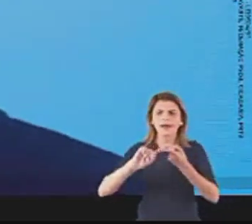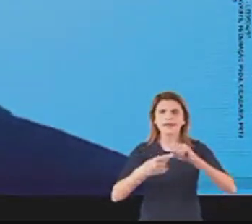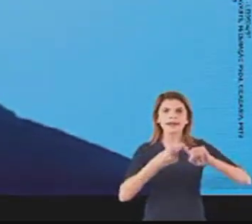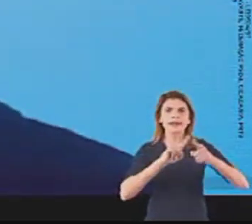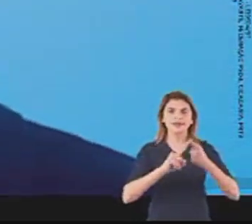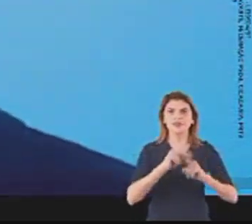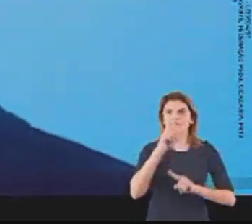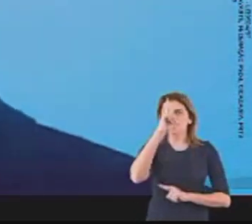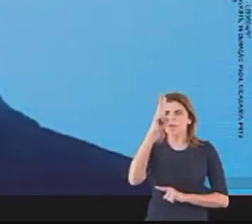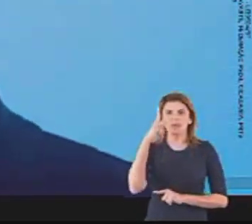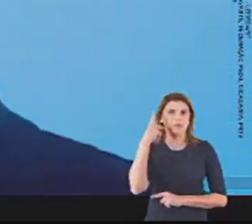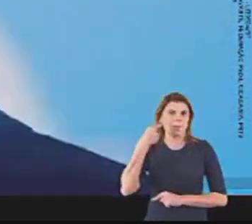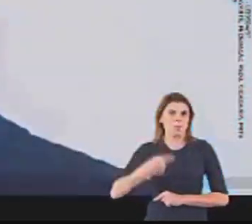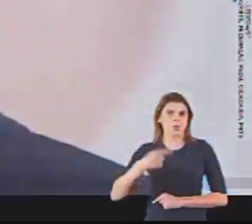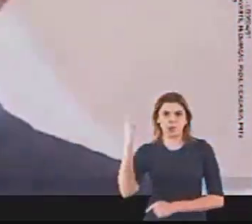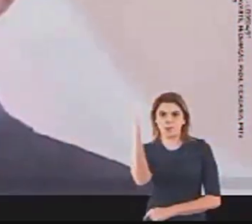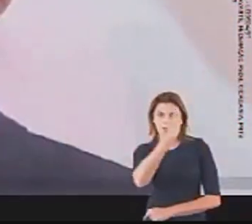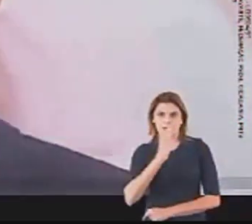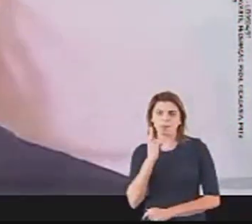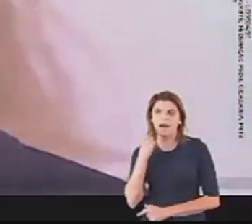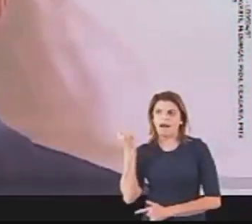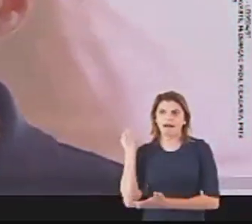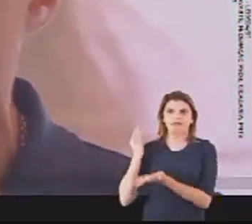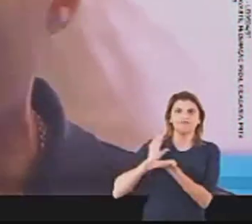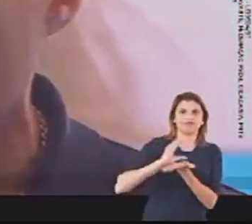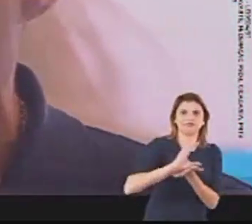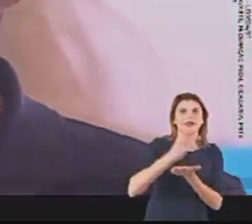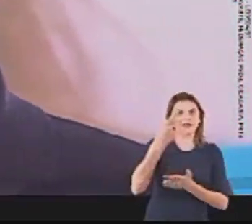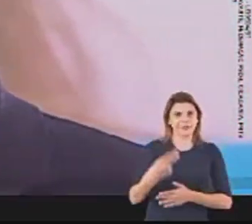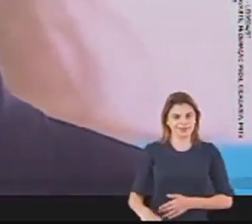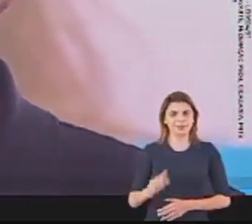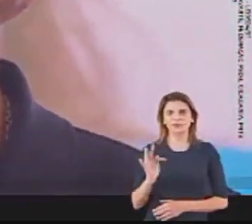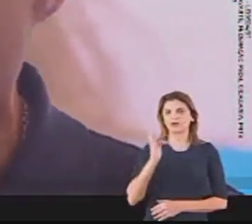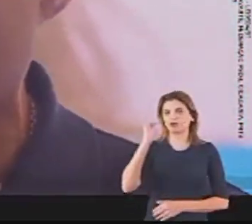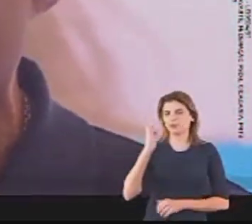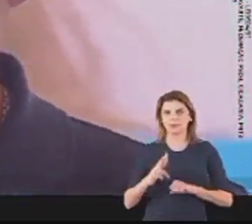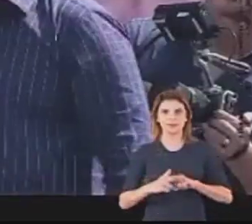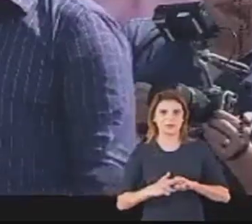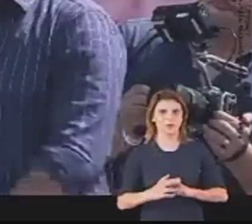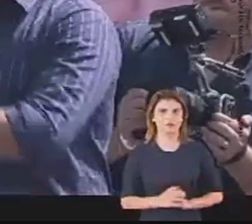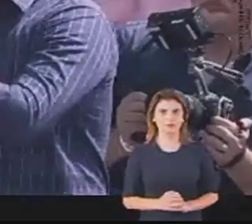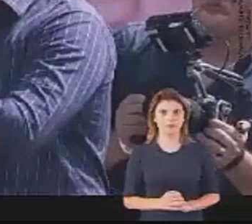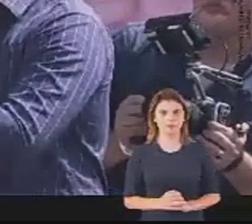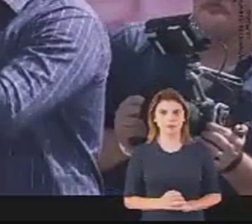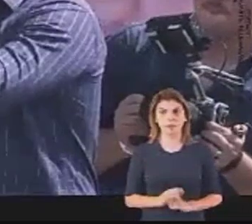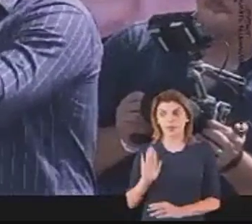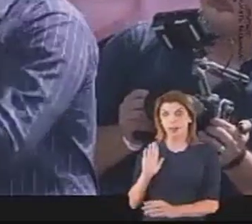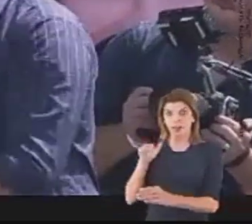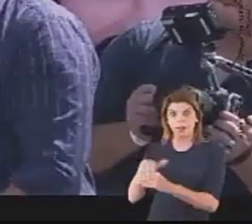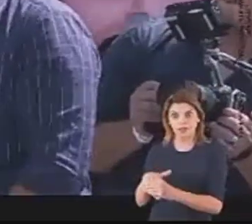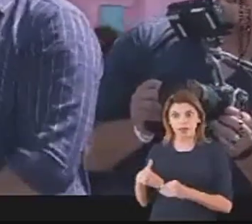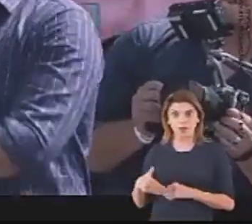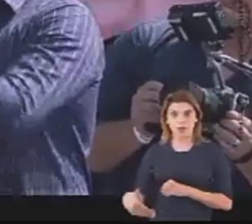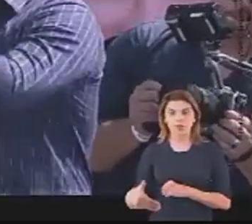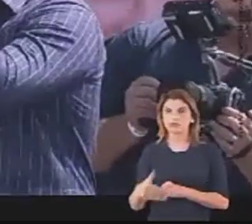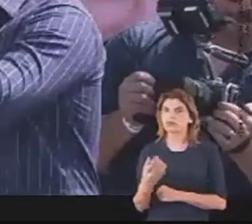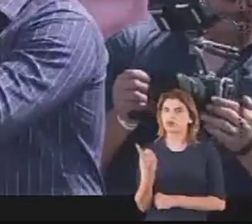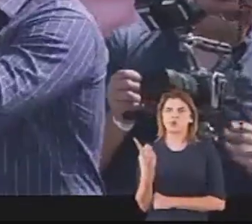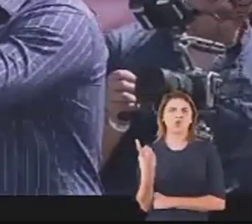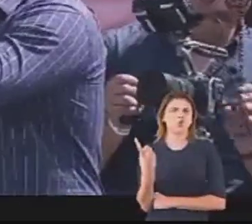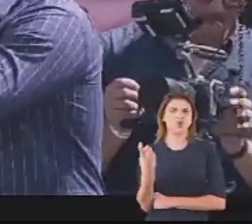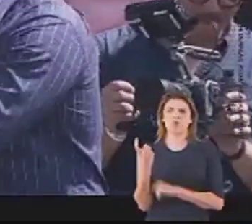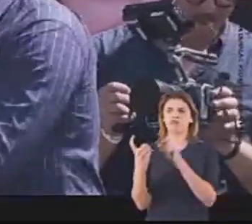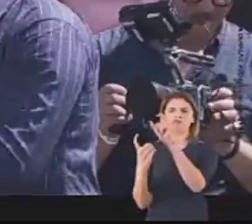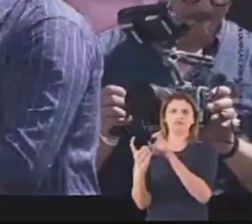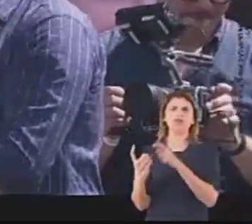maiores forças políticas do Brasil para trazer as soluções para o futuro de Belco Rocha. Porque nessa eleição só tem um